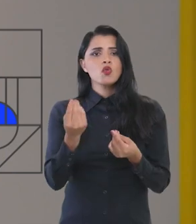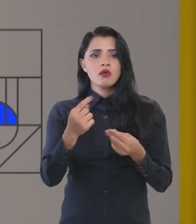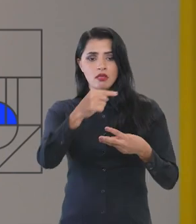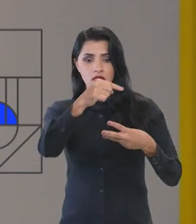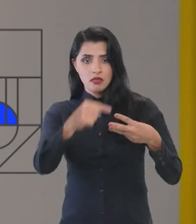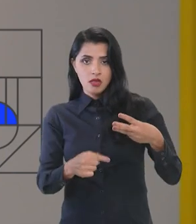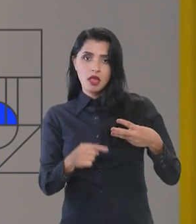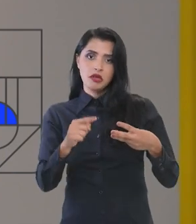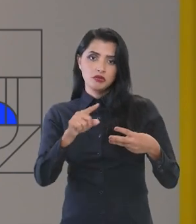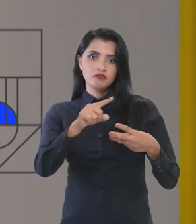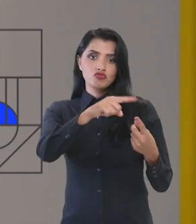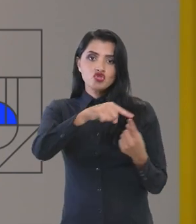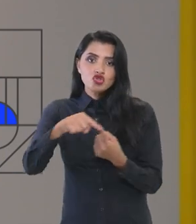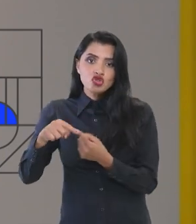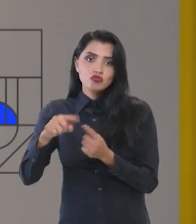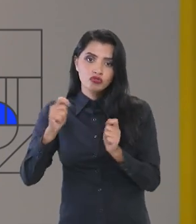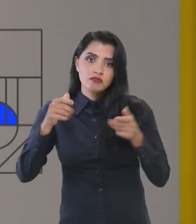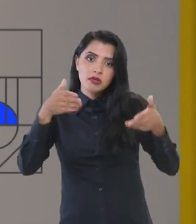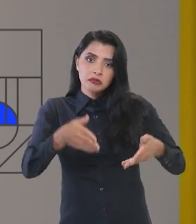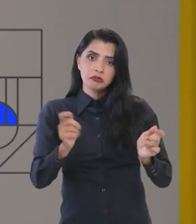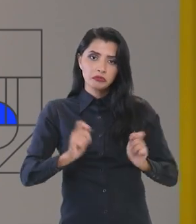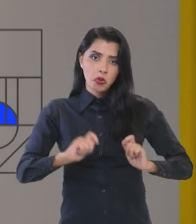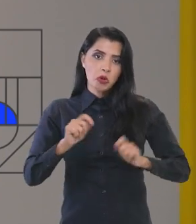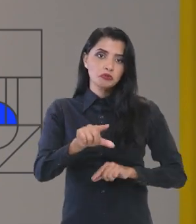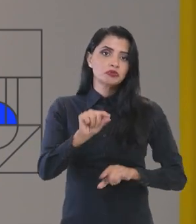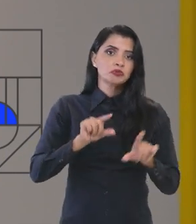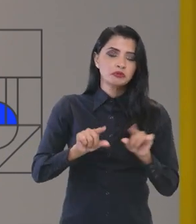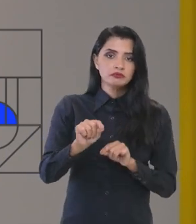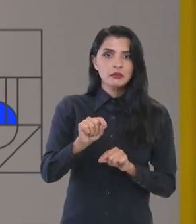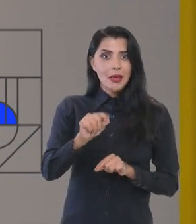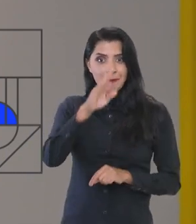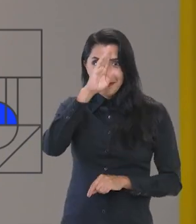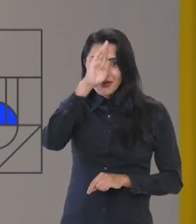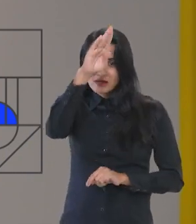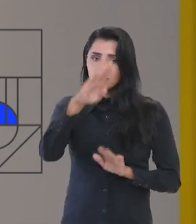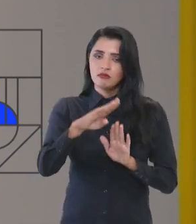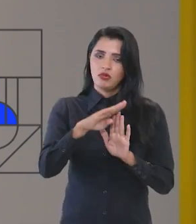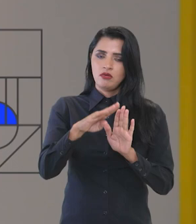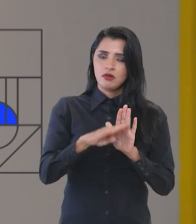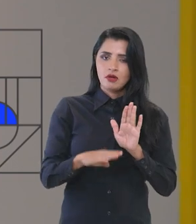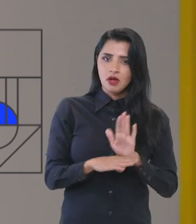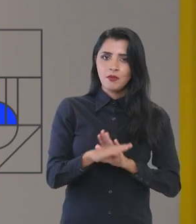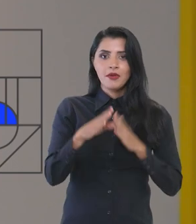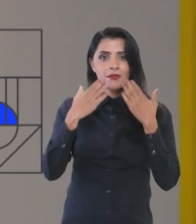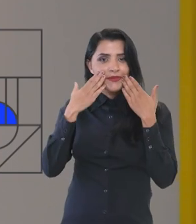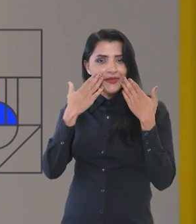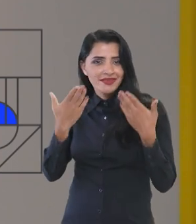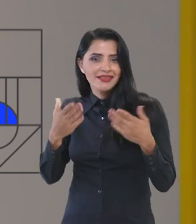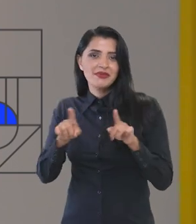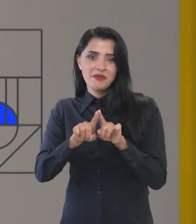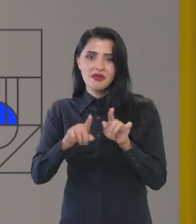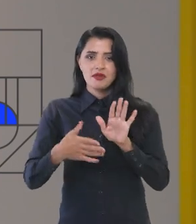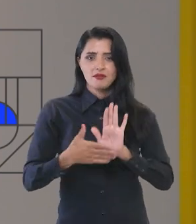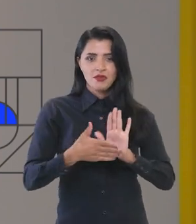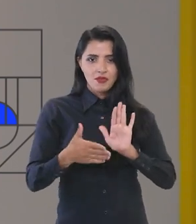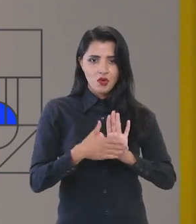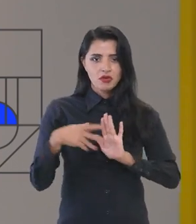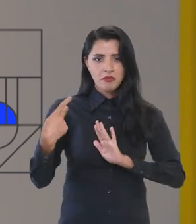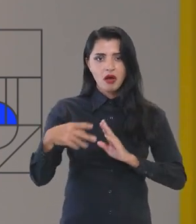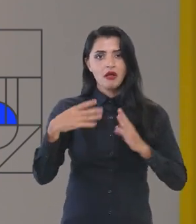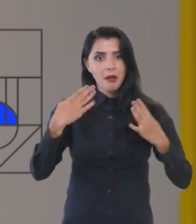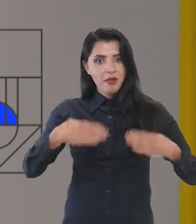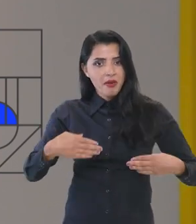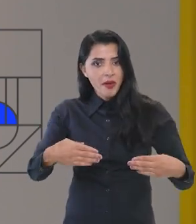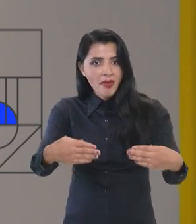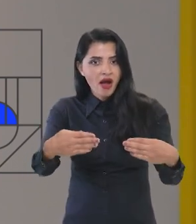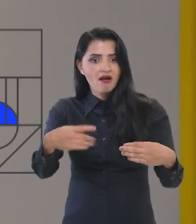essas três oportunidades de participação. Priorizando programas, apresentando propostas